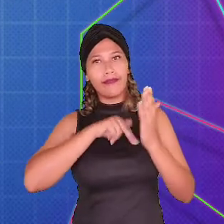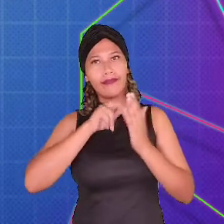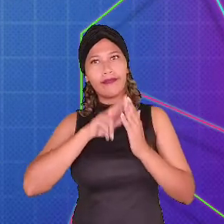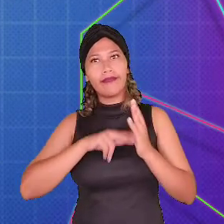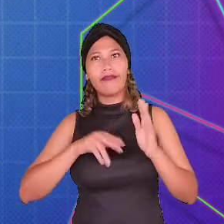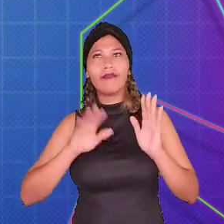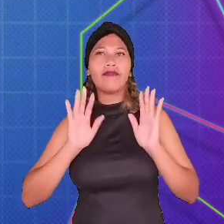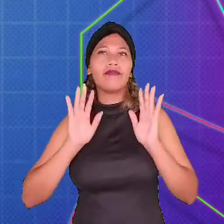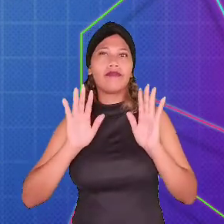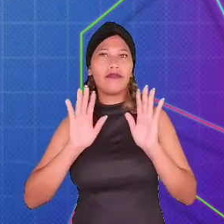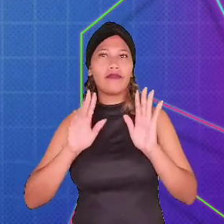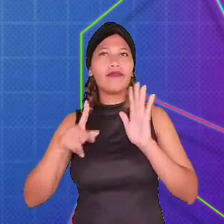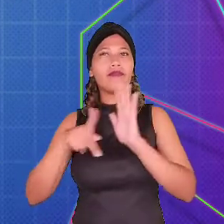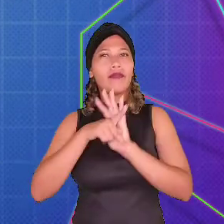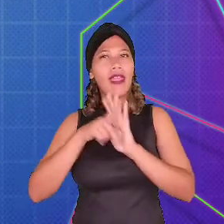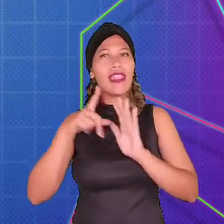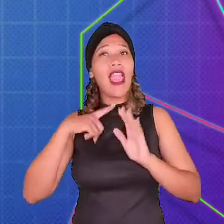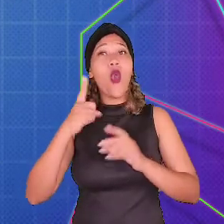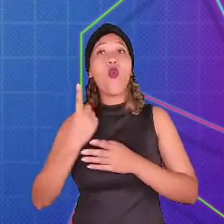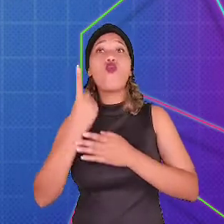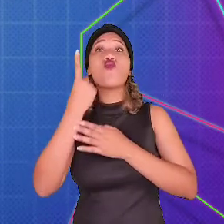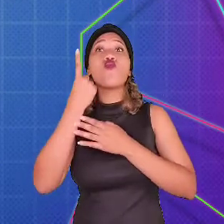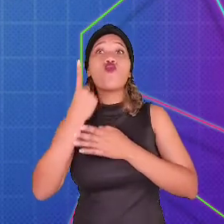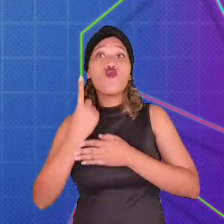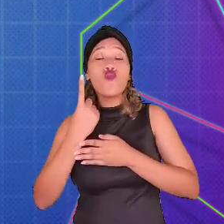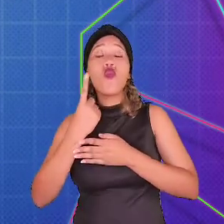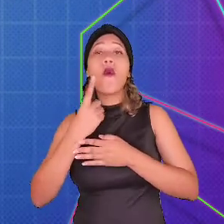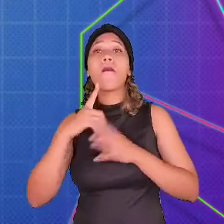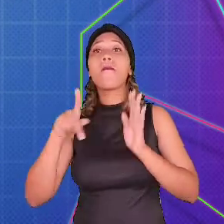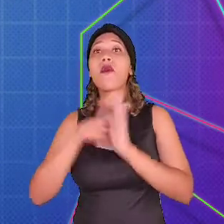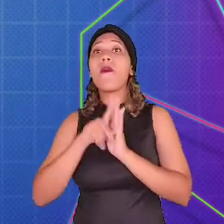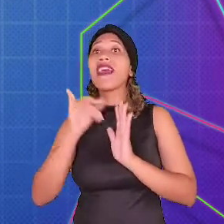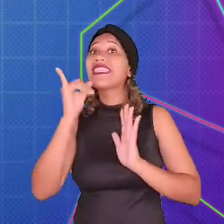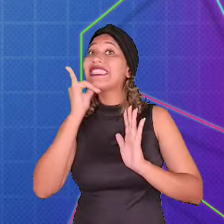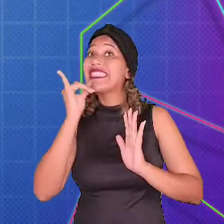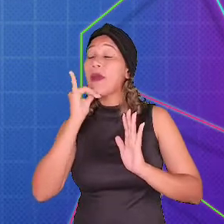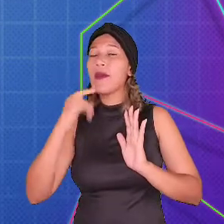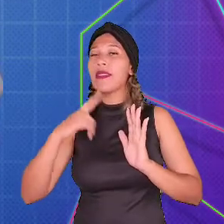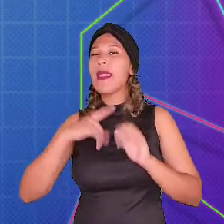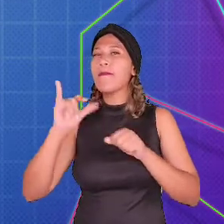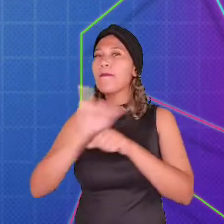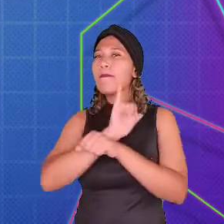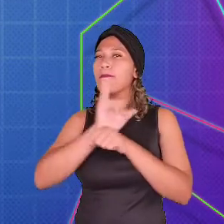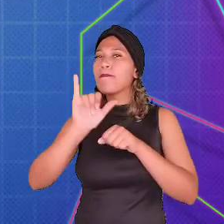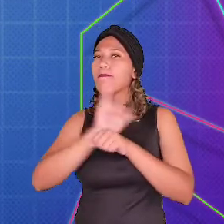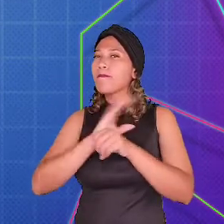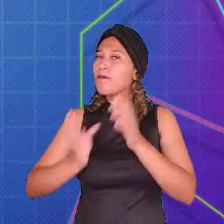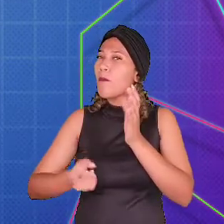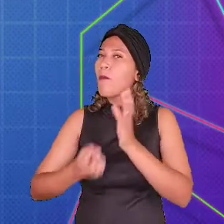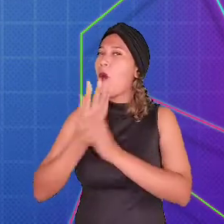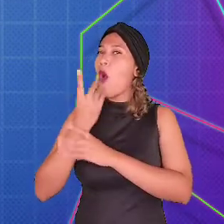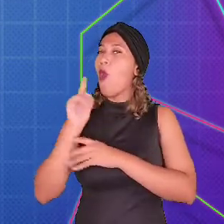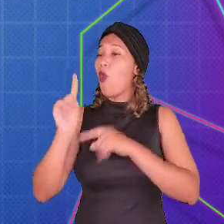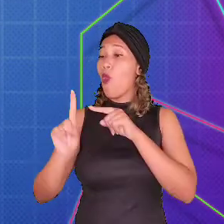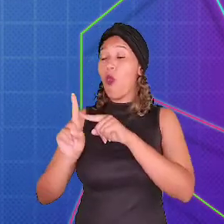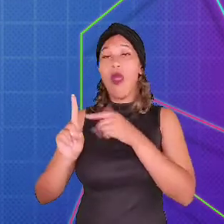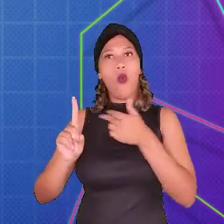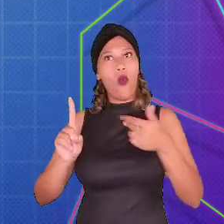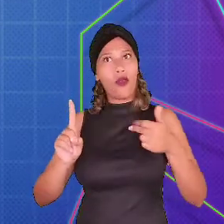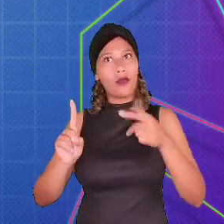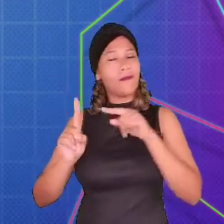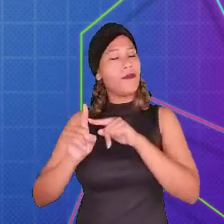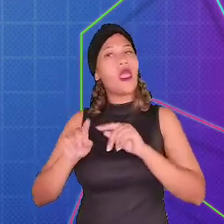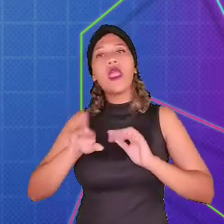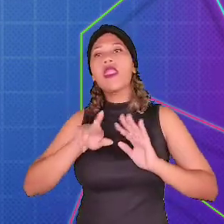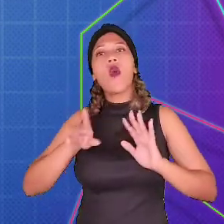ofício é apenas um tipo artístico. Arte é o conjunto de técnicas que leva à produção de algo. Esse algo